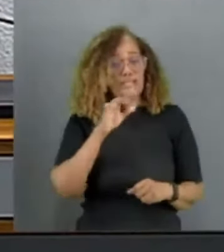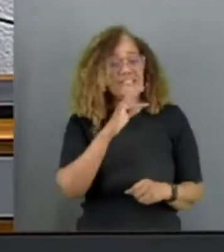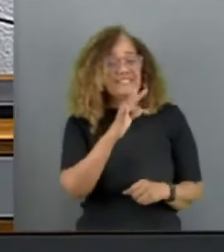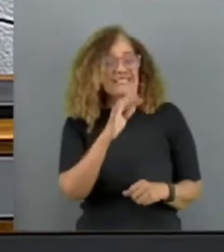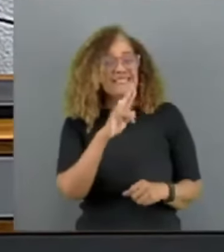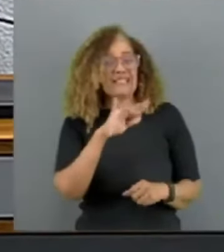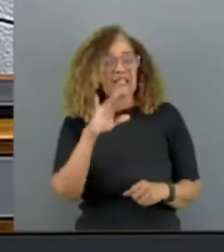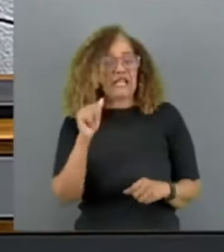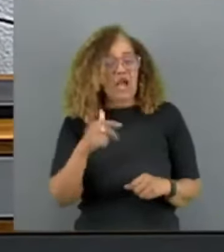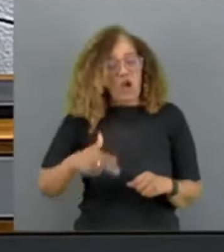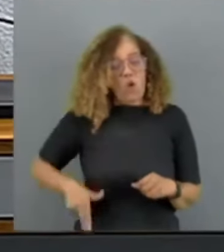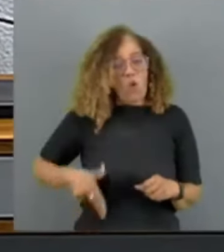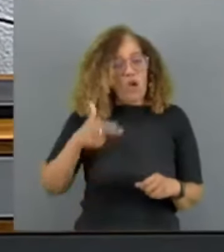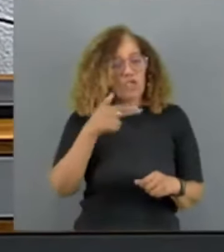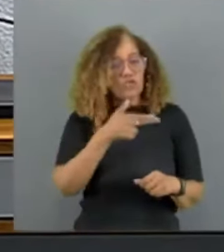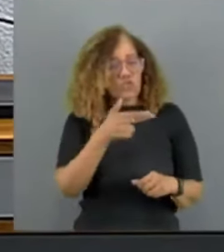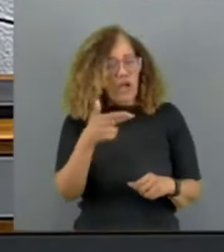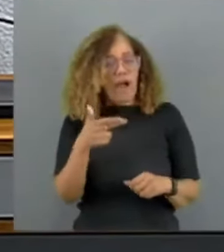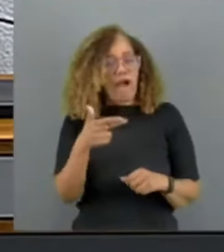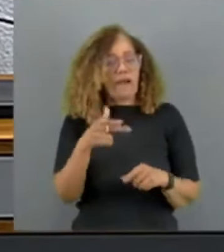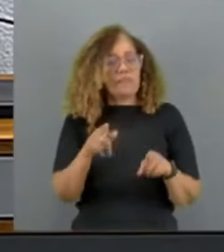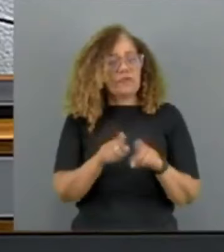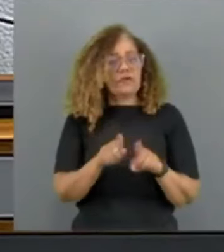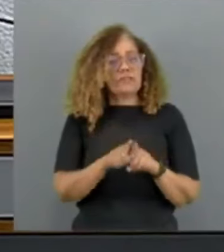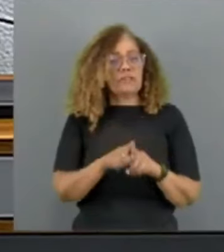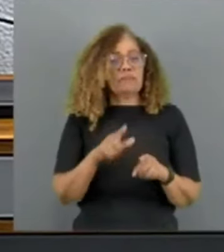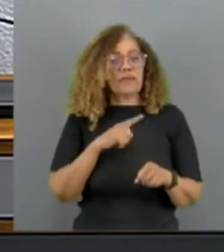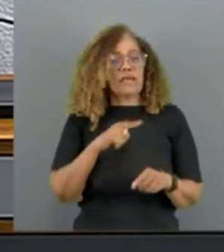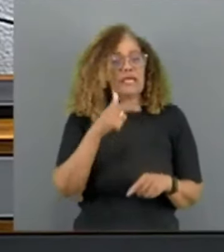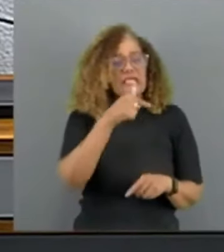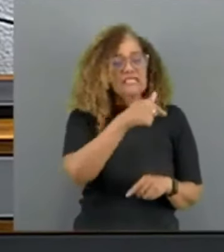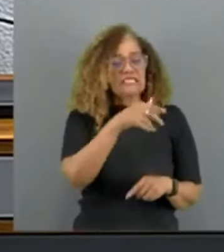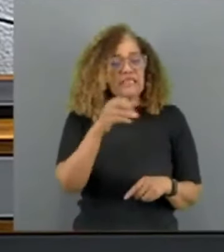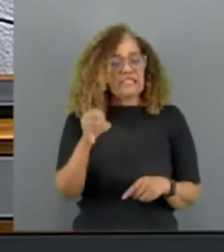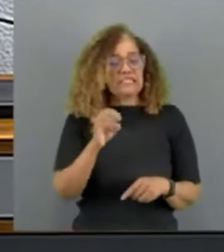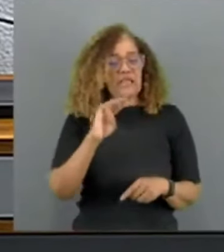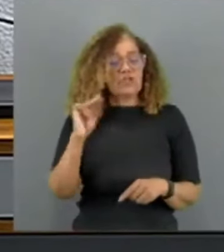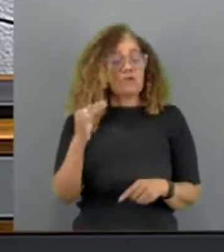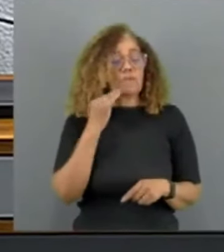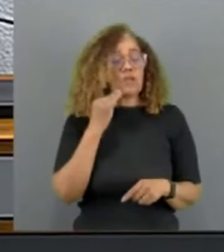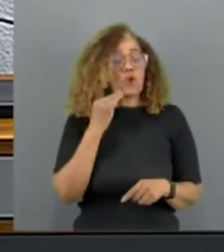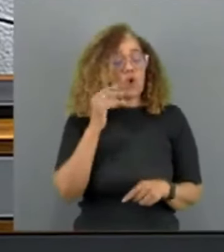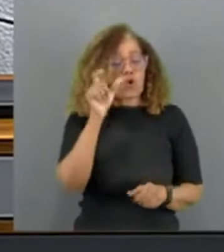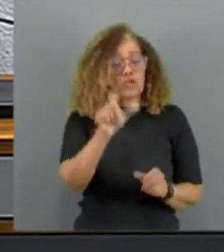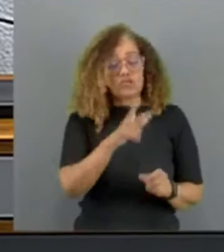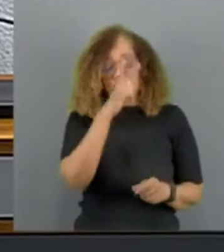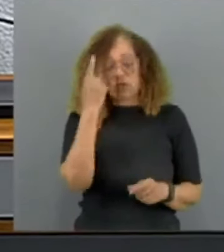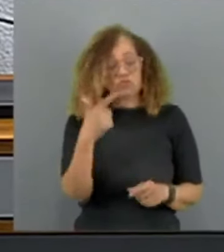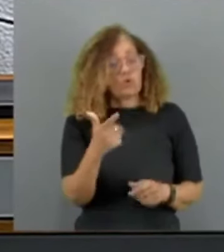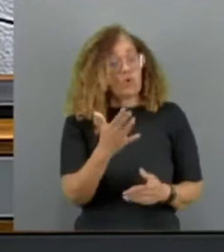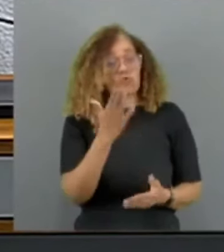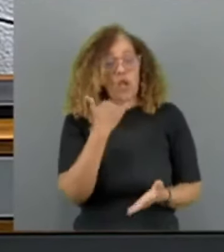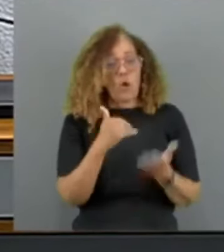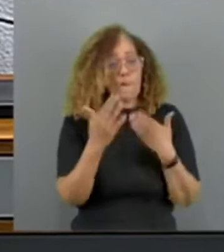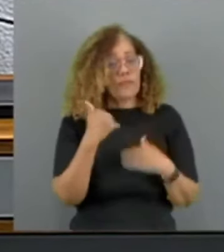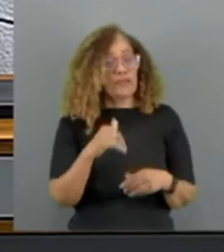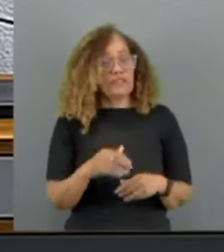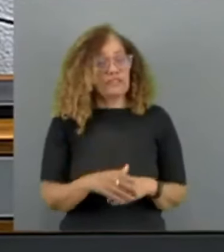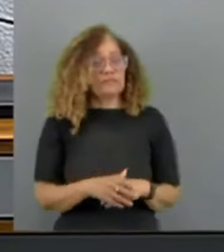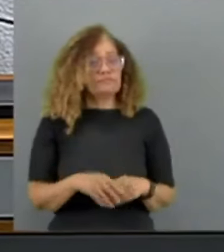mais de 700 milhões de pessoas não têm o que comer. Combates